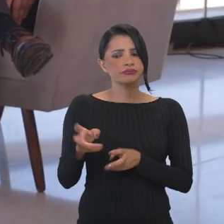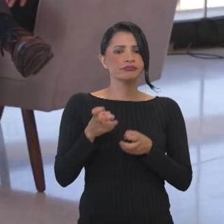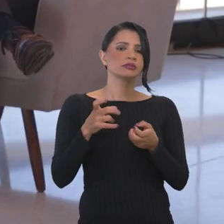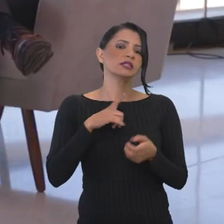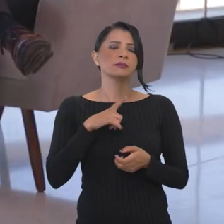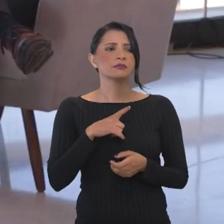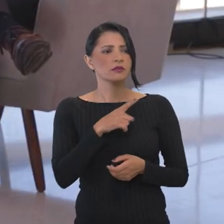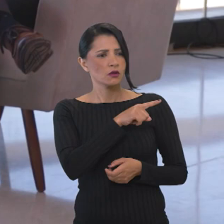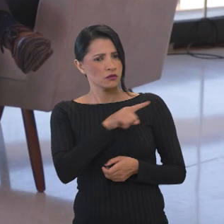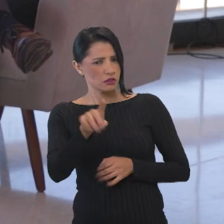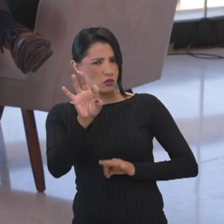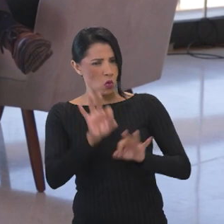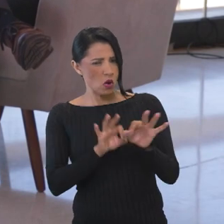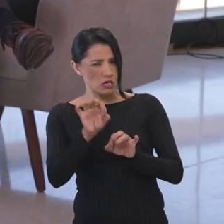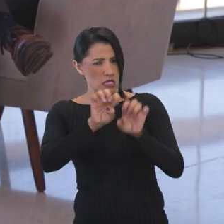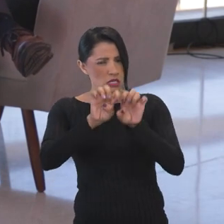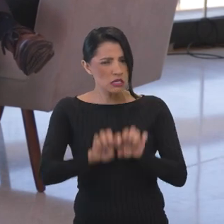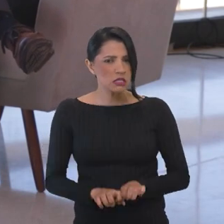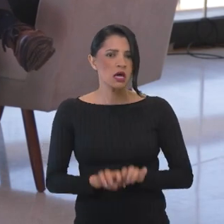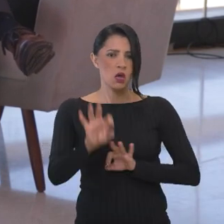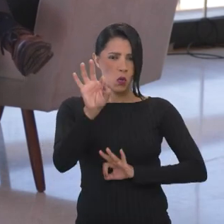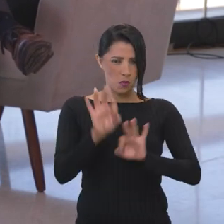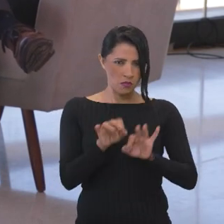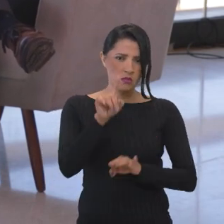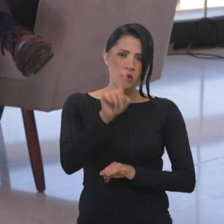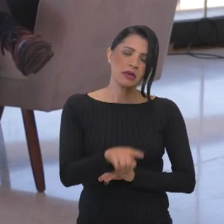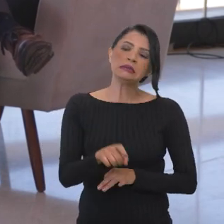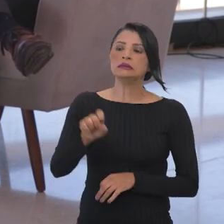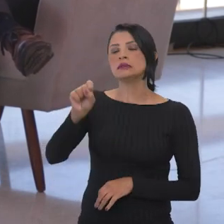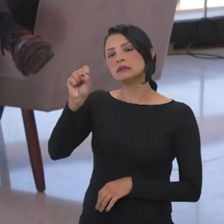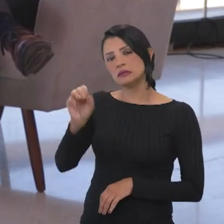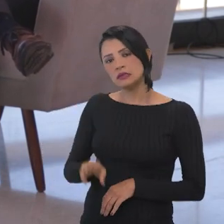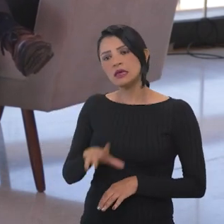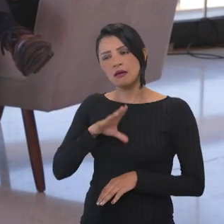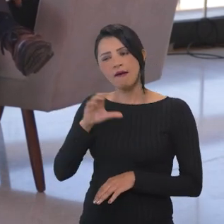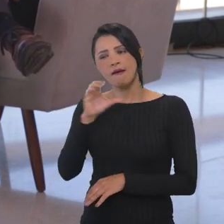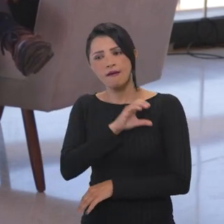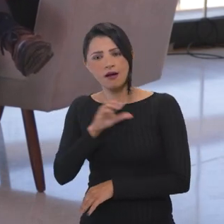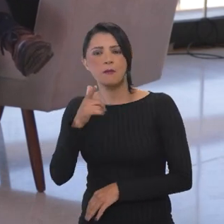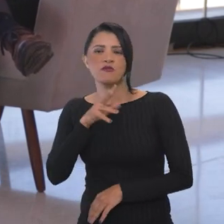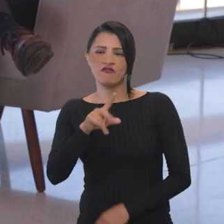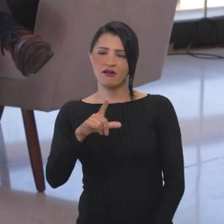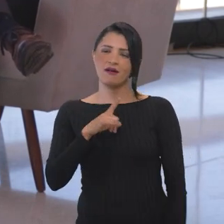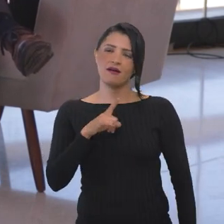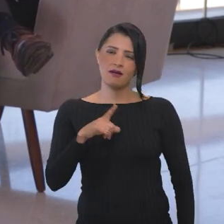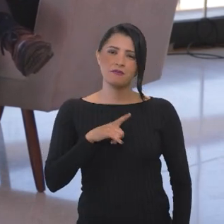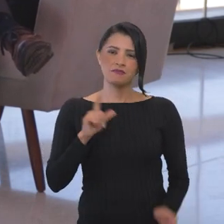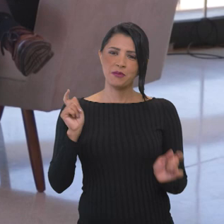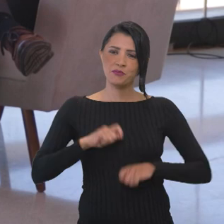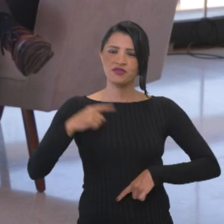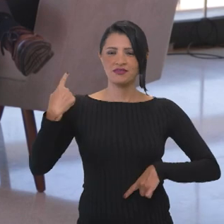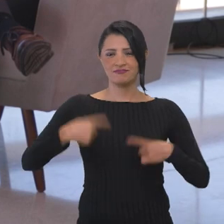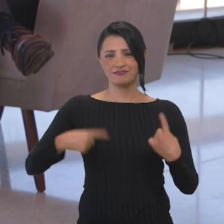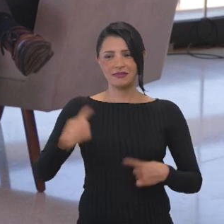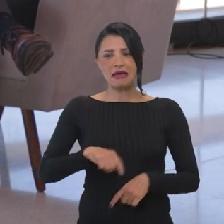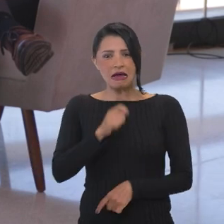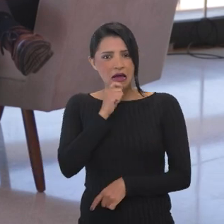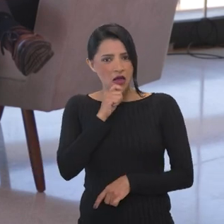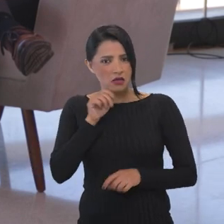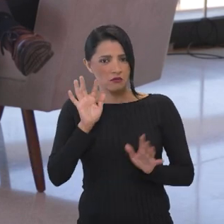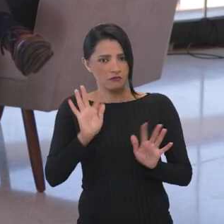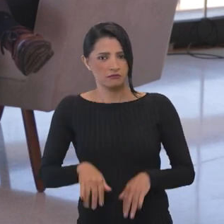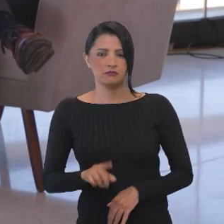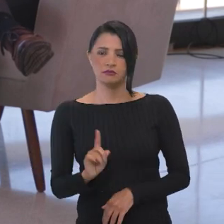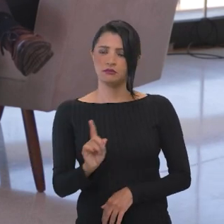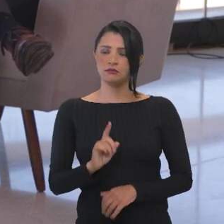ter esse olhar para a gente vocês estão estruturando esse plano. Estamos estruturando esse plano, né? Acho que em breve vamos ter ele aí para poder discutir, mas